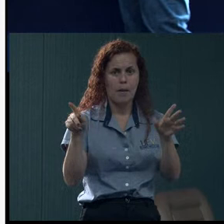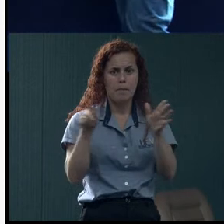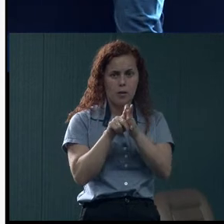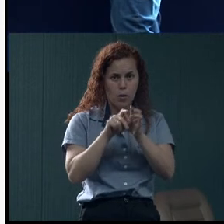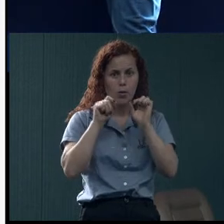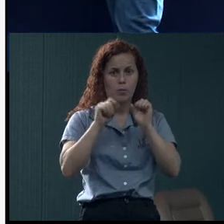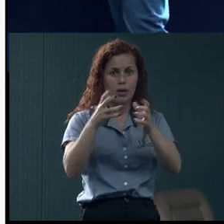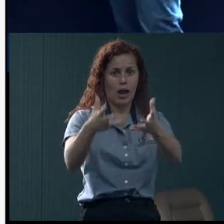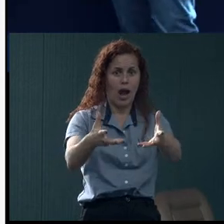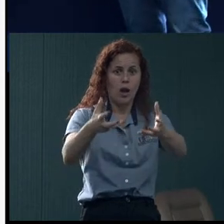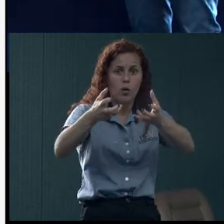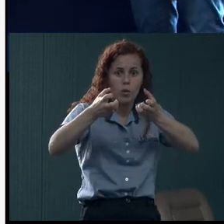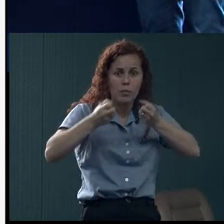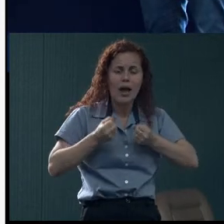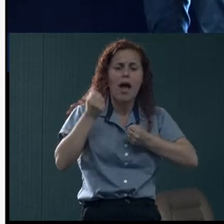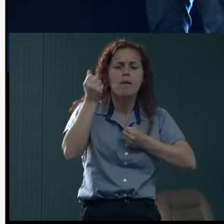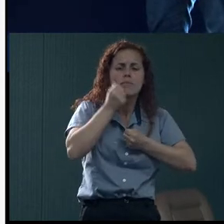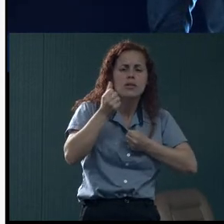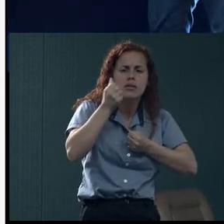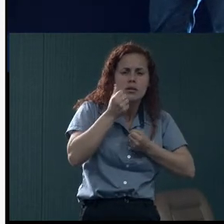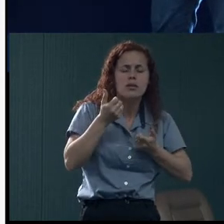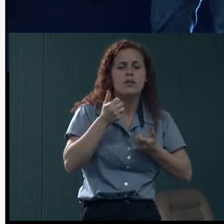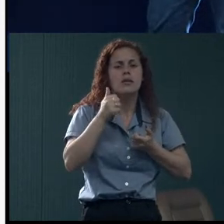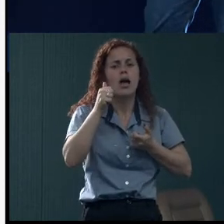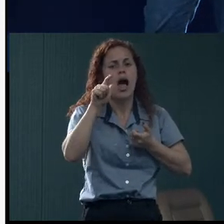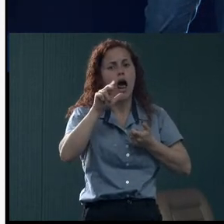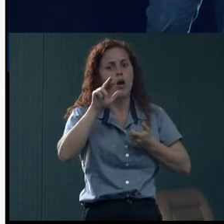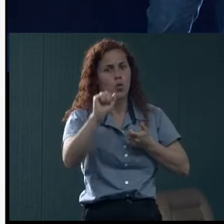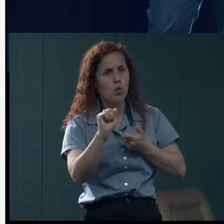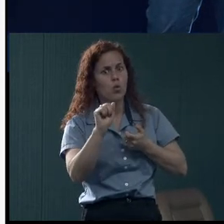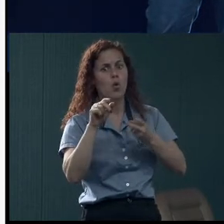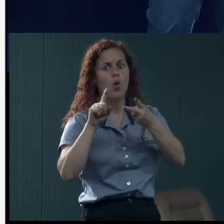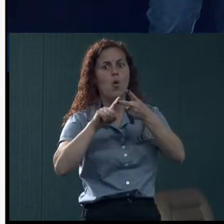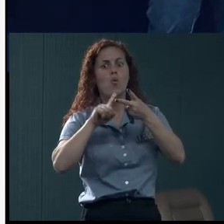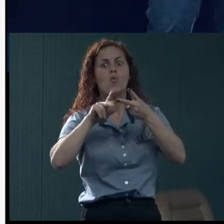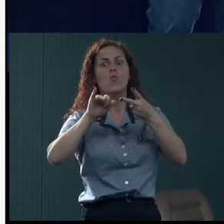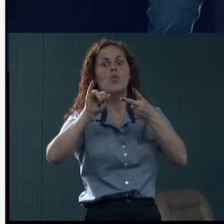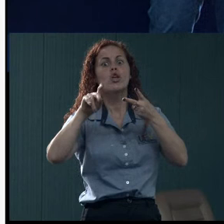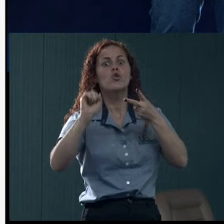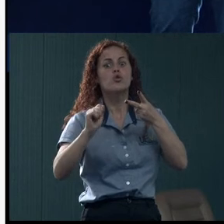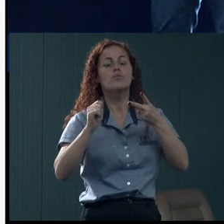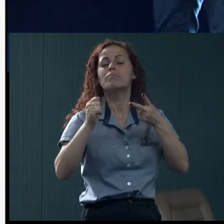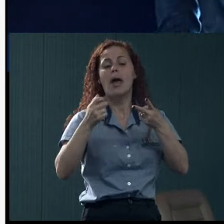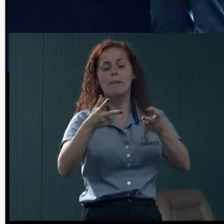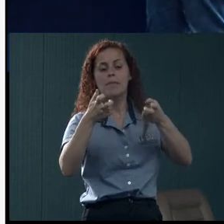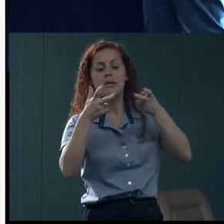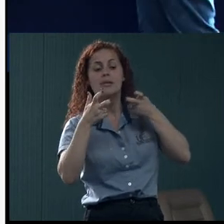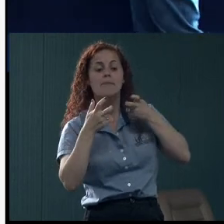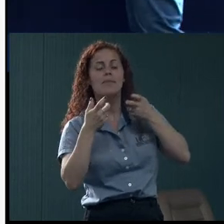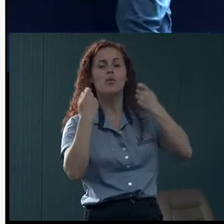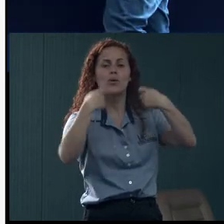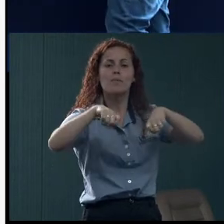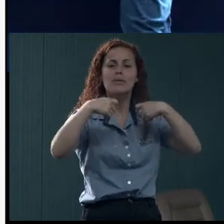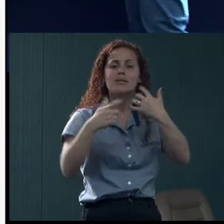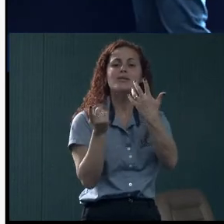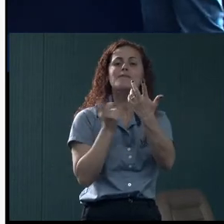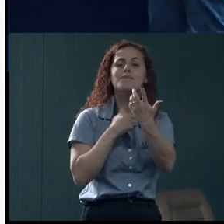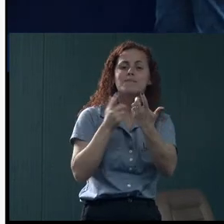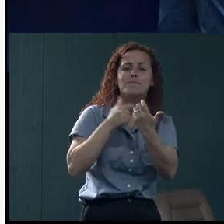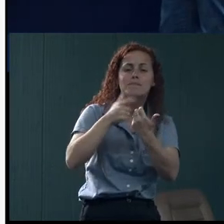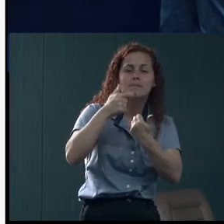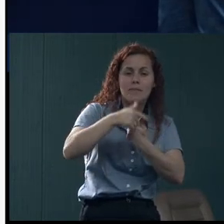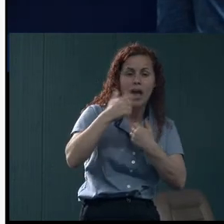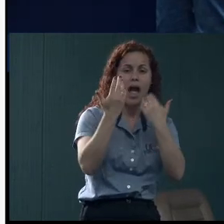acolhimento, que as meninas vão atender, a LU ou o UILD, para identificar as demandas que ele tem. A partir da avaliação